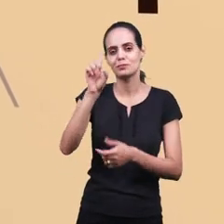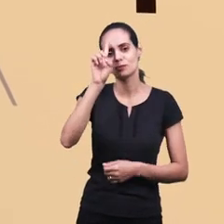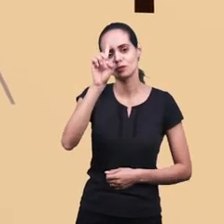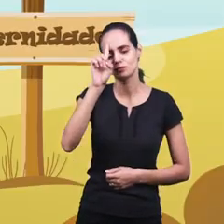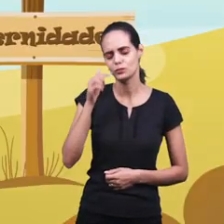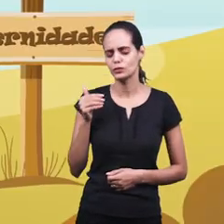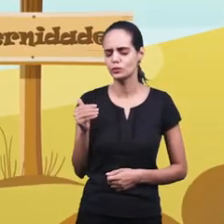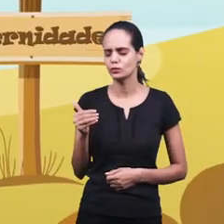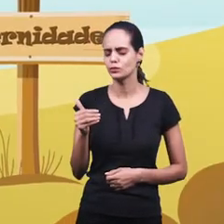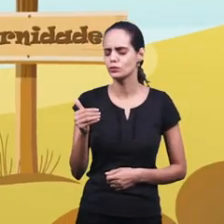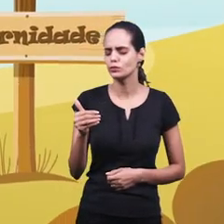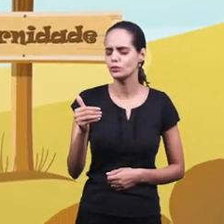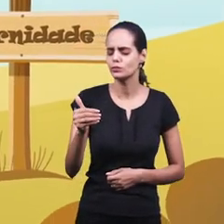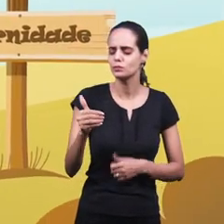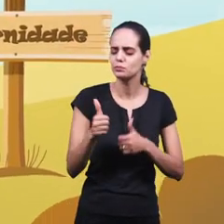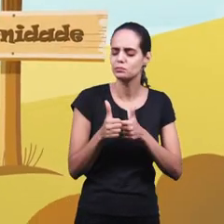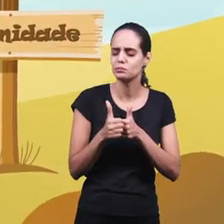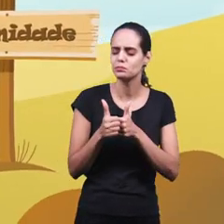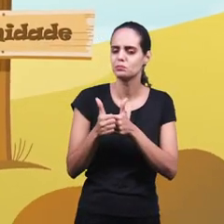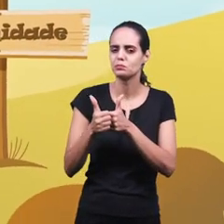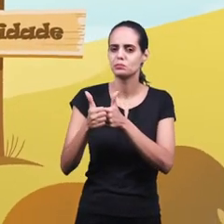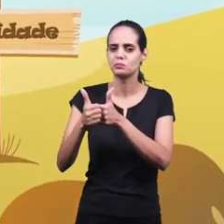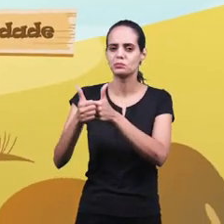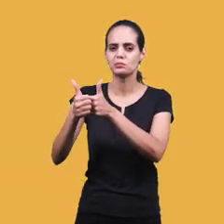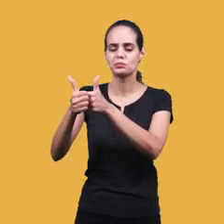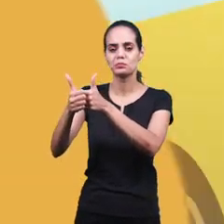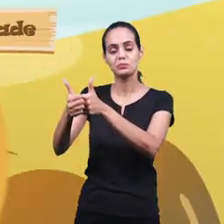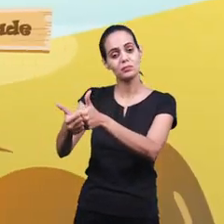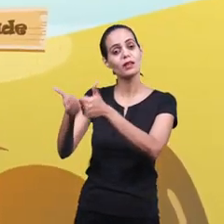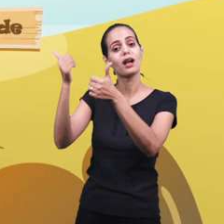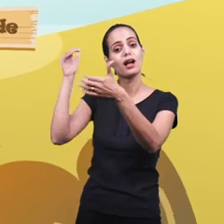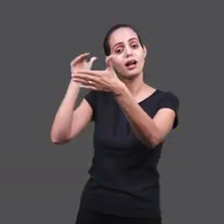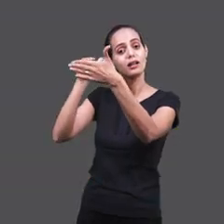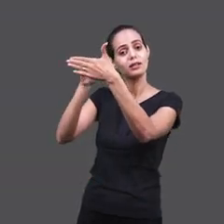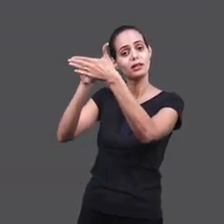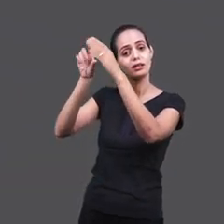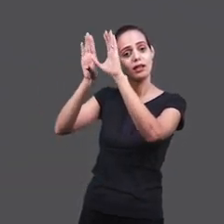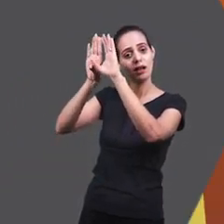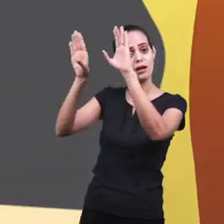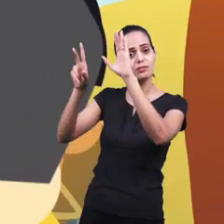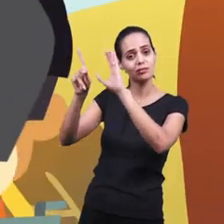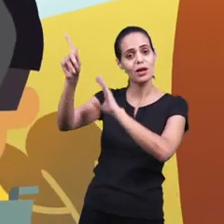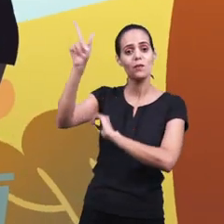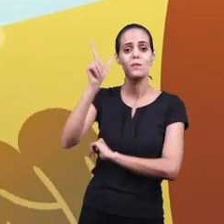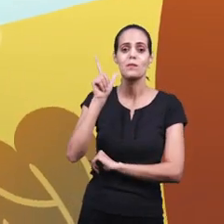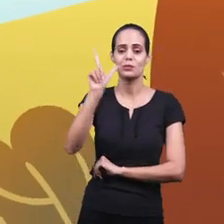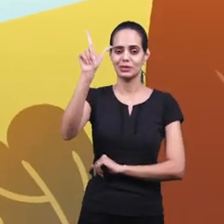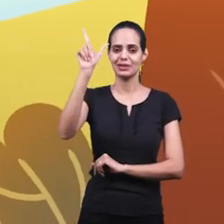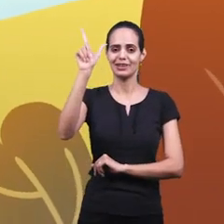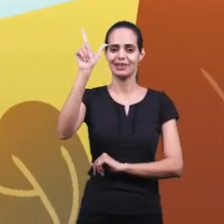passo Ouve tua voz Até o dia Que ao céu chegar